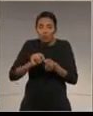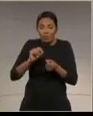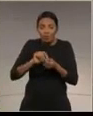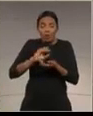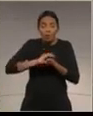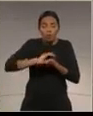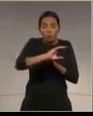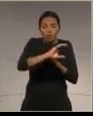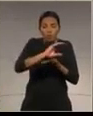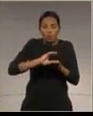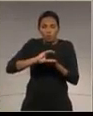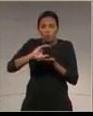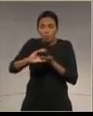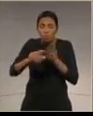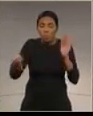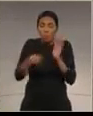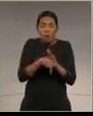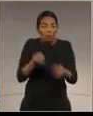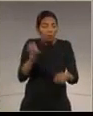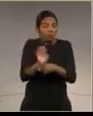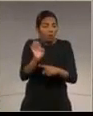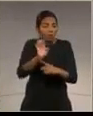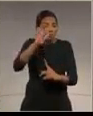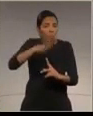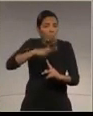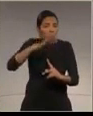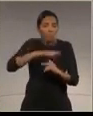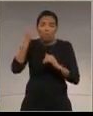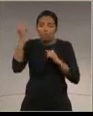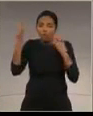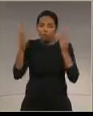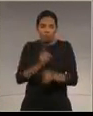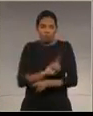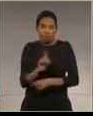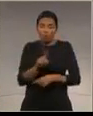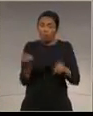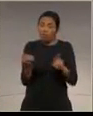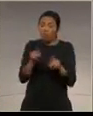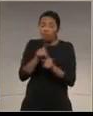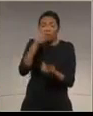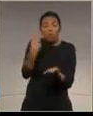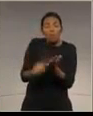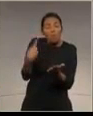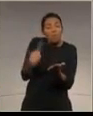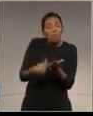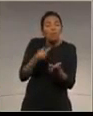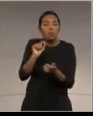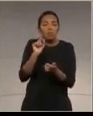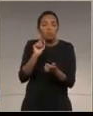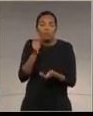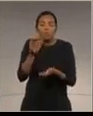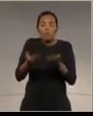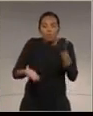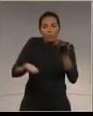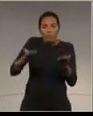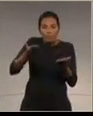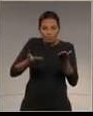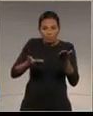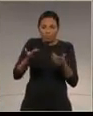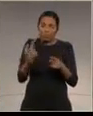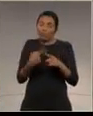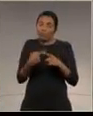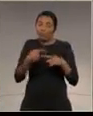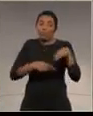aplicados integralmente no Estado do Paraná, bem como se estabeleçam medidas compensatórias pela